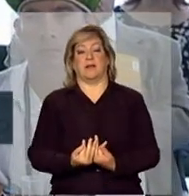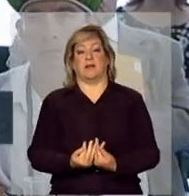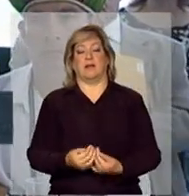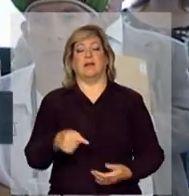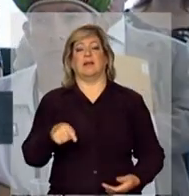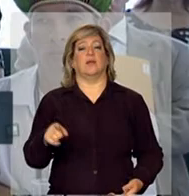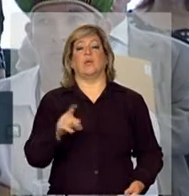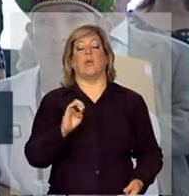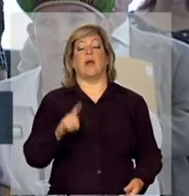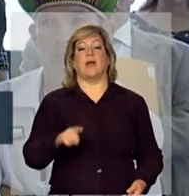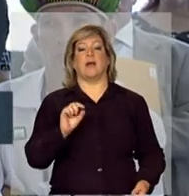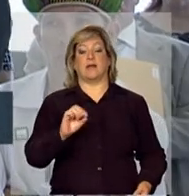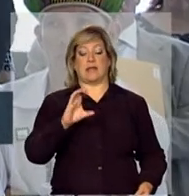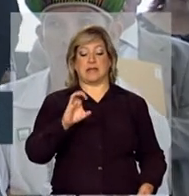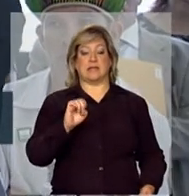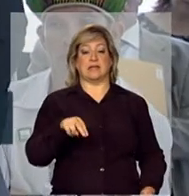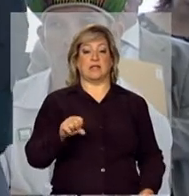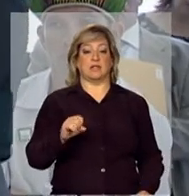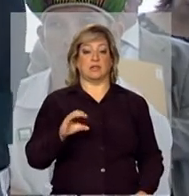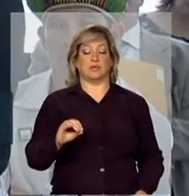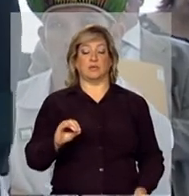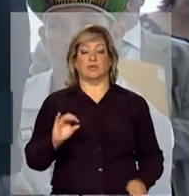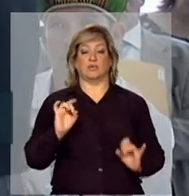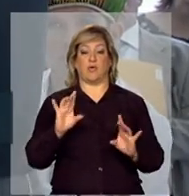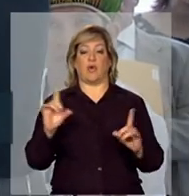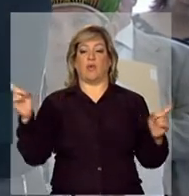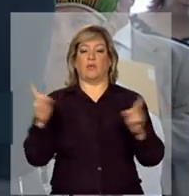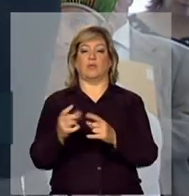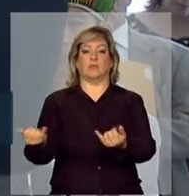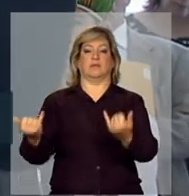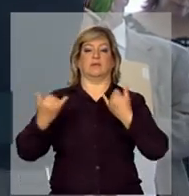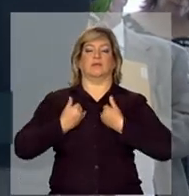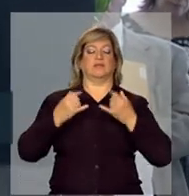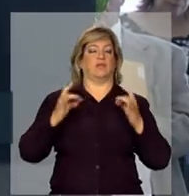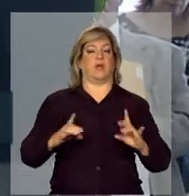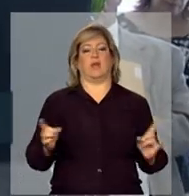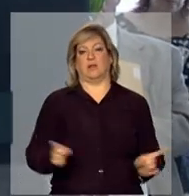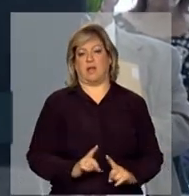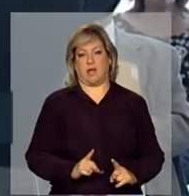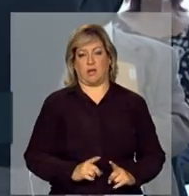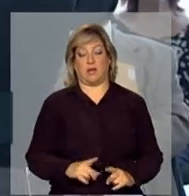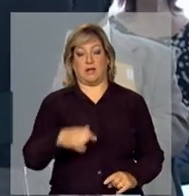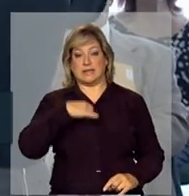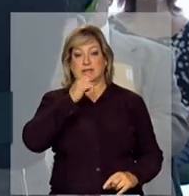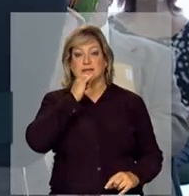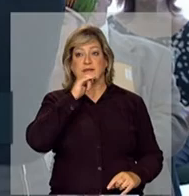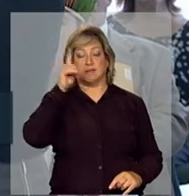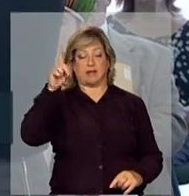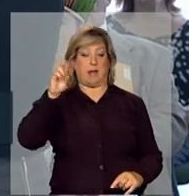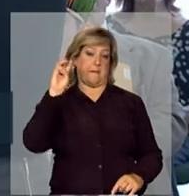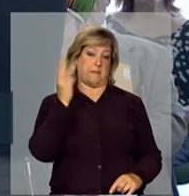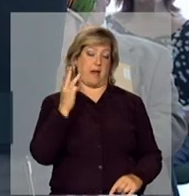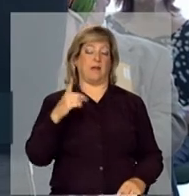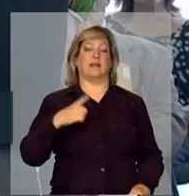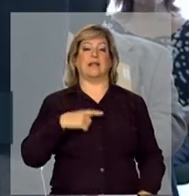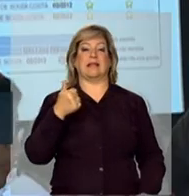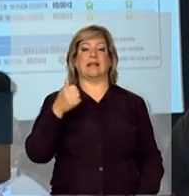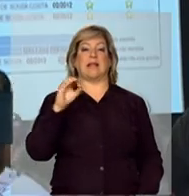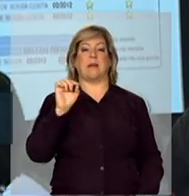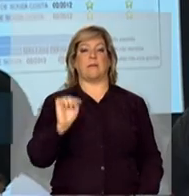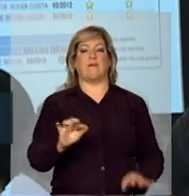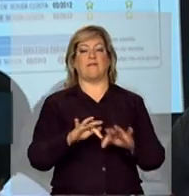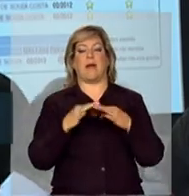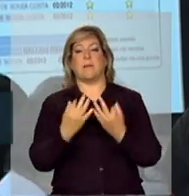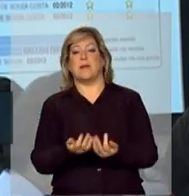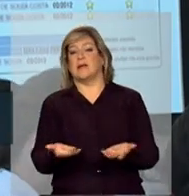o censo que nos dá um conjunto grande de informações, mas você sabe. Ah, tem 10 mil famílias no Maranhão sem energia. Mas quem são elas?